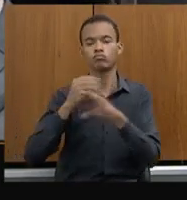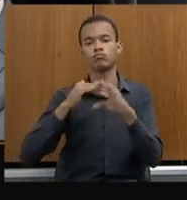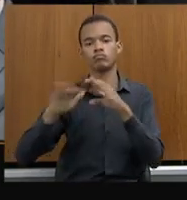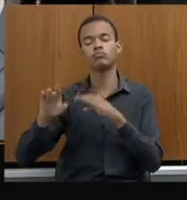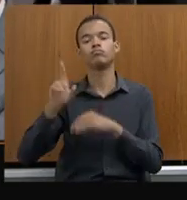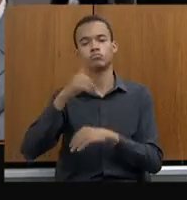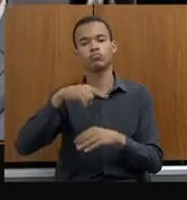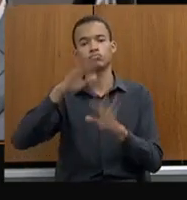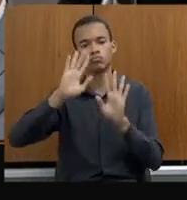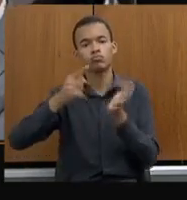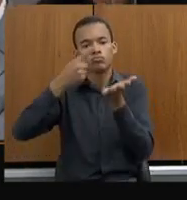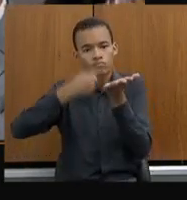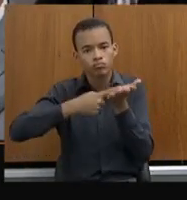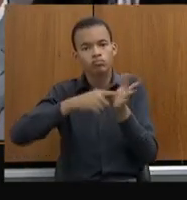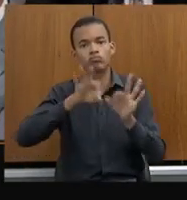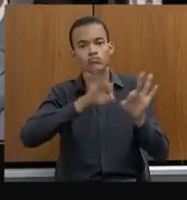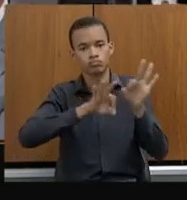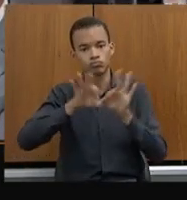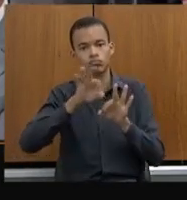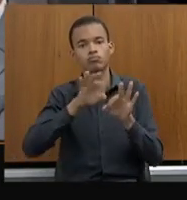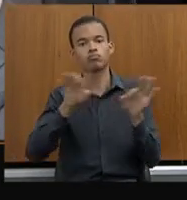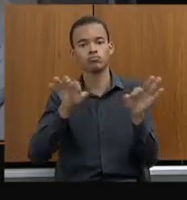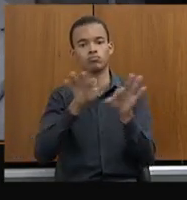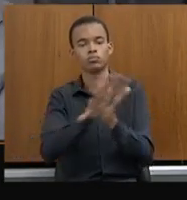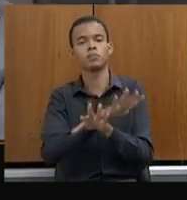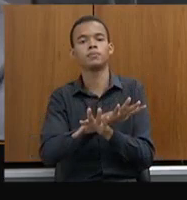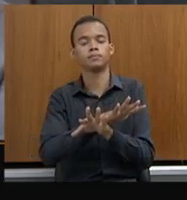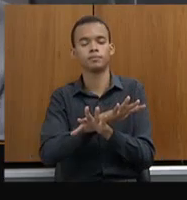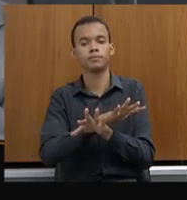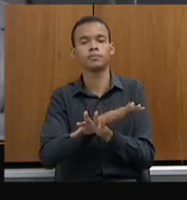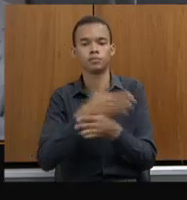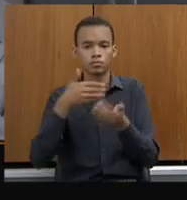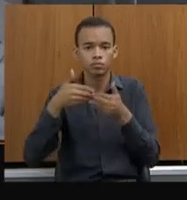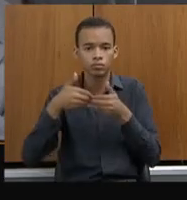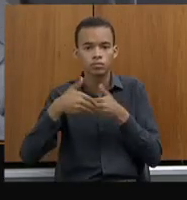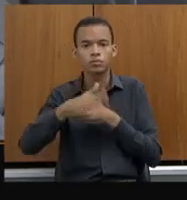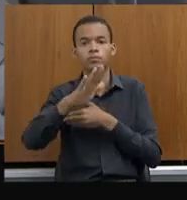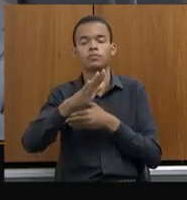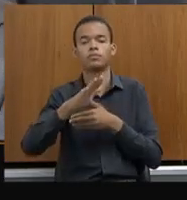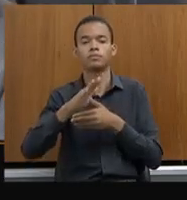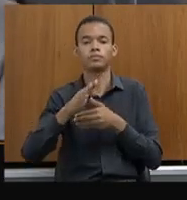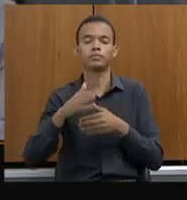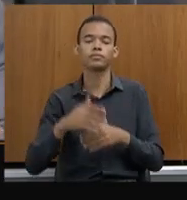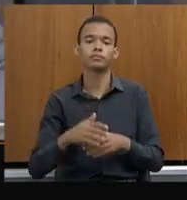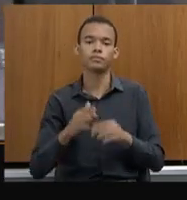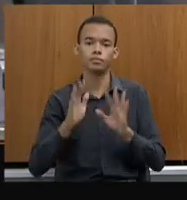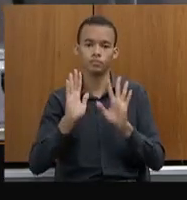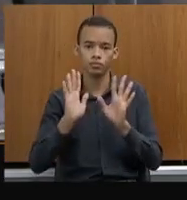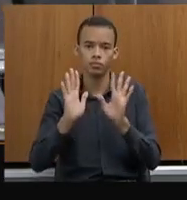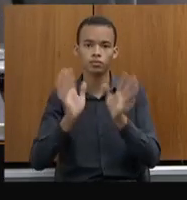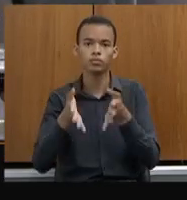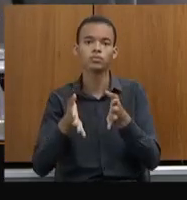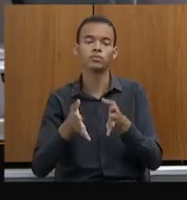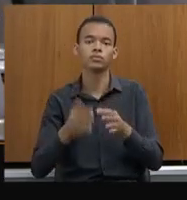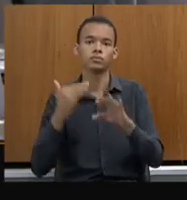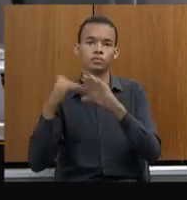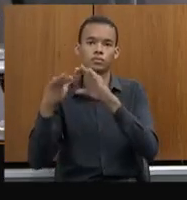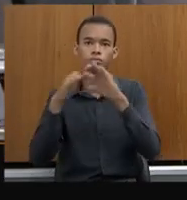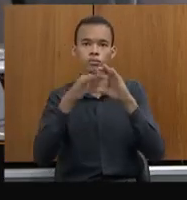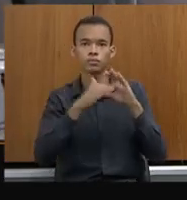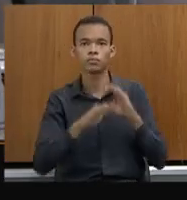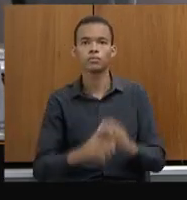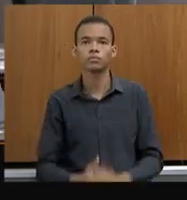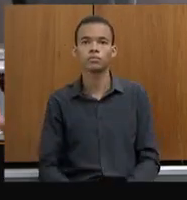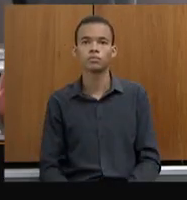iniciativa já está concluída e nós já começamos a implantação. Essa iniciativa